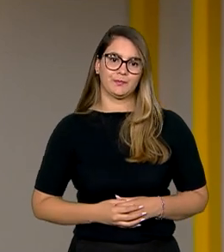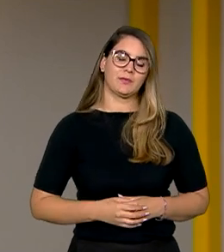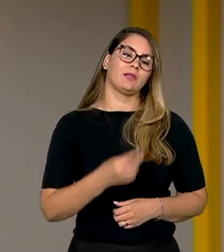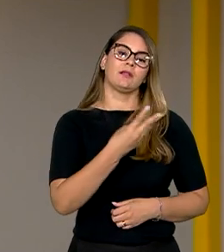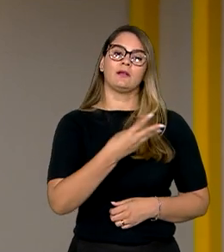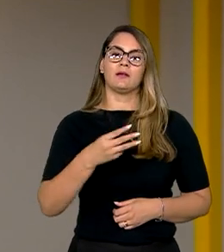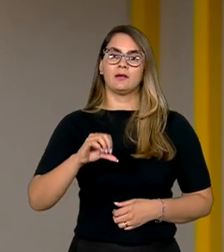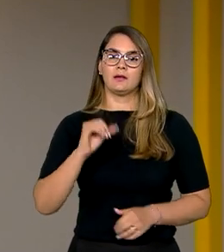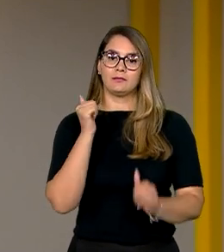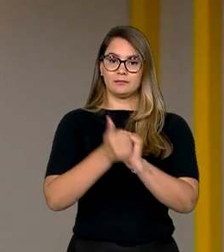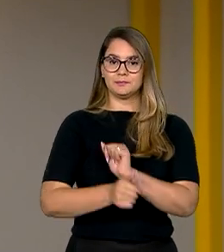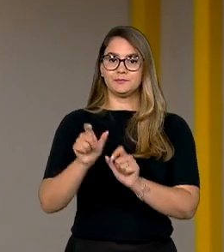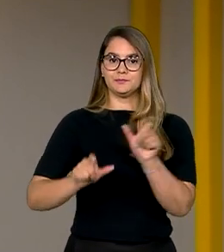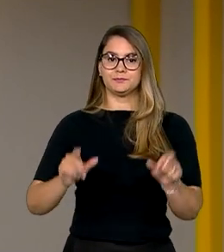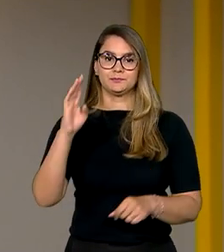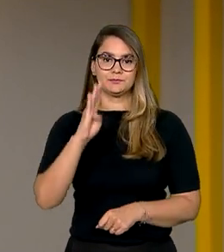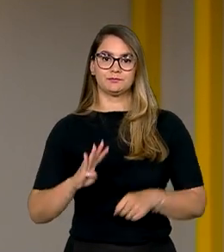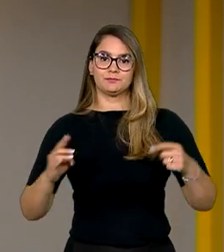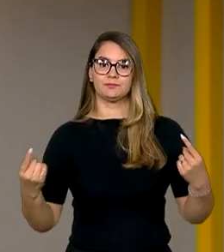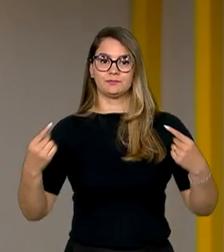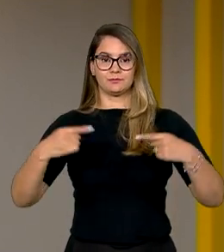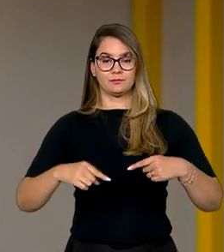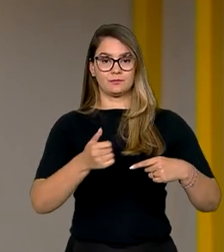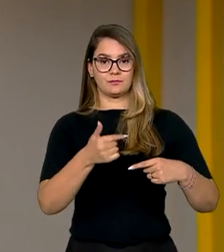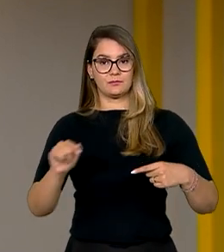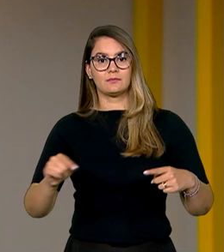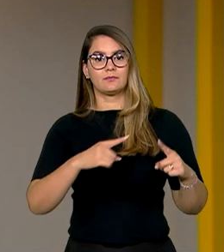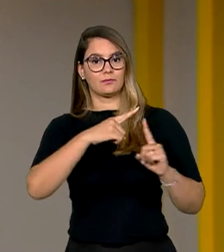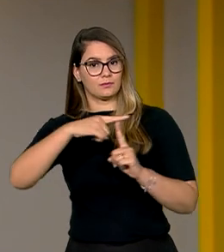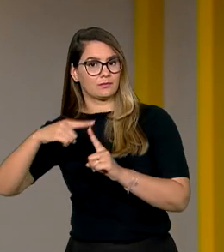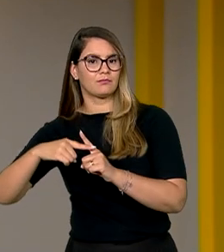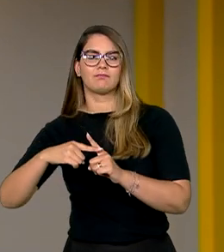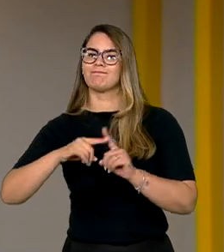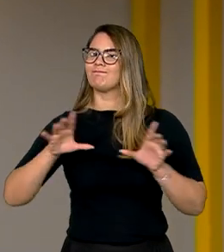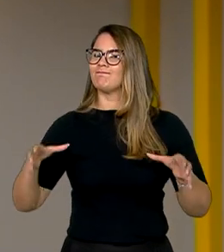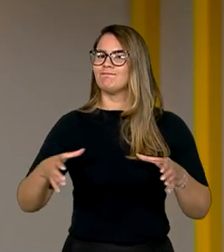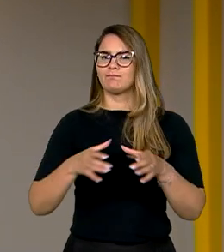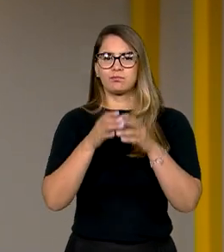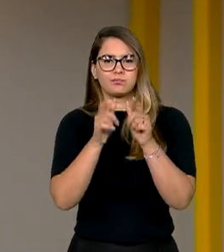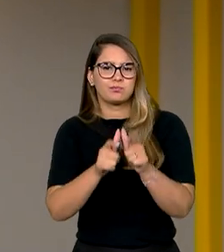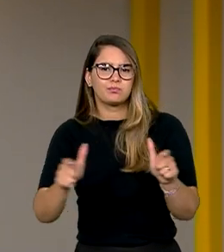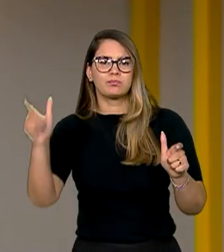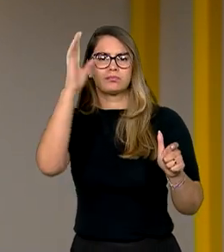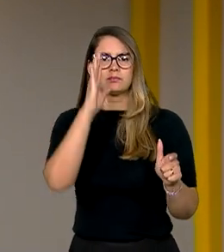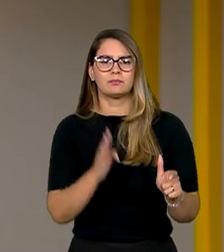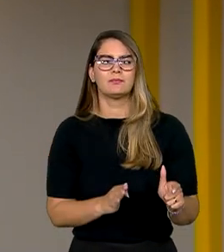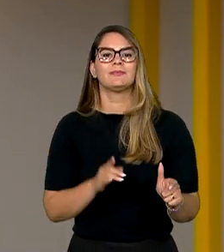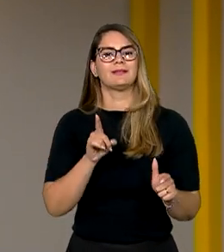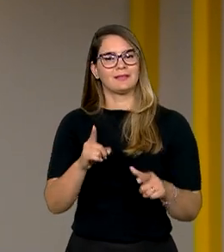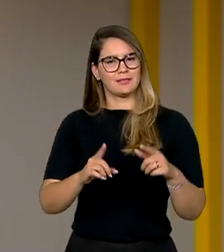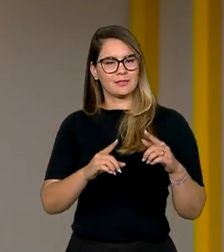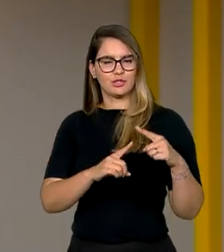339 atletas brasileiros disputam o torneio em 17 modalidades. É a maior delegação da história do Brasil em uma edição